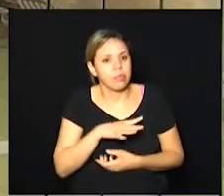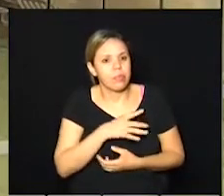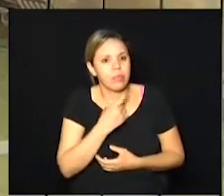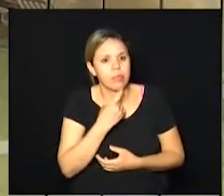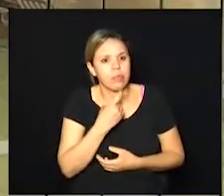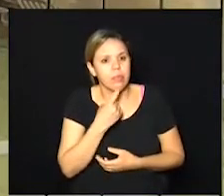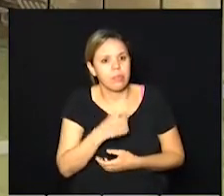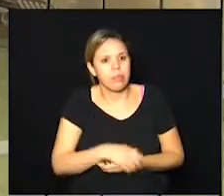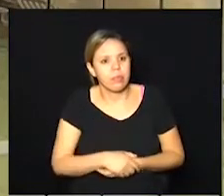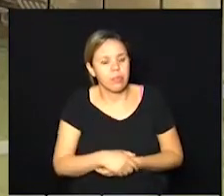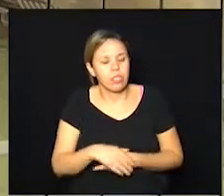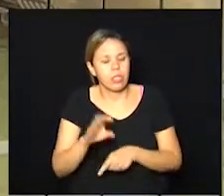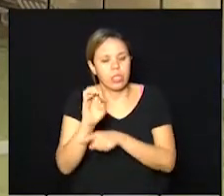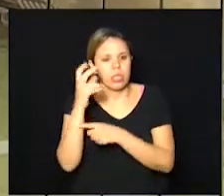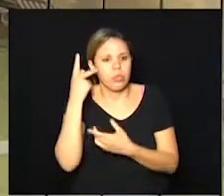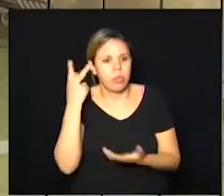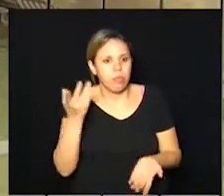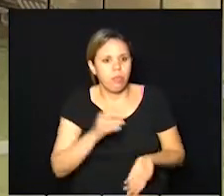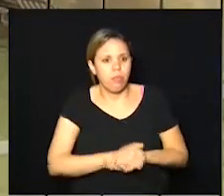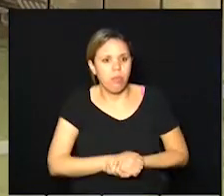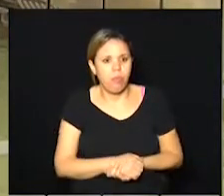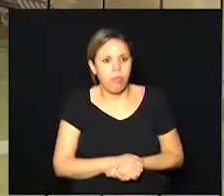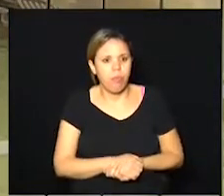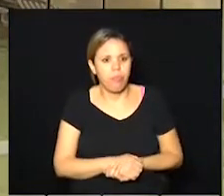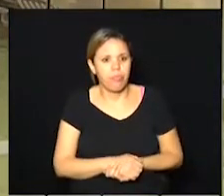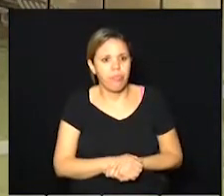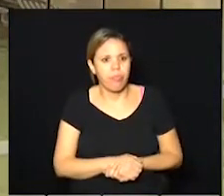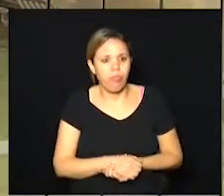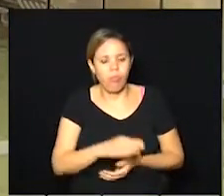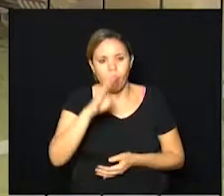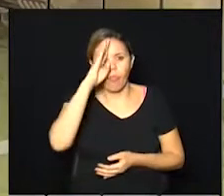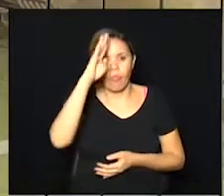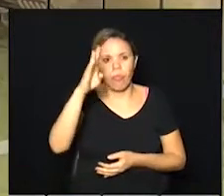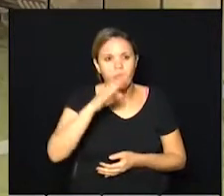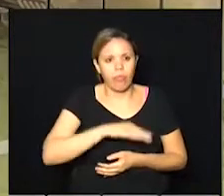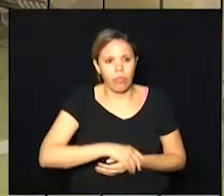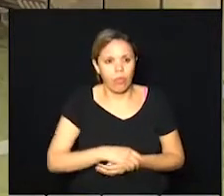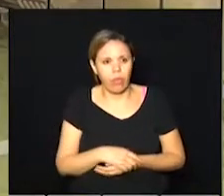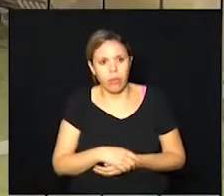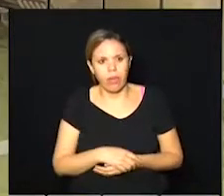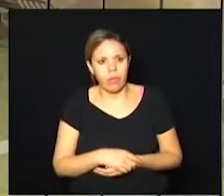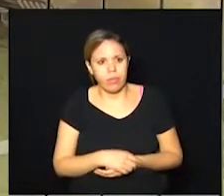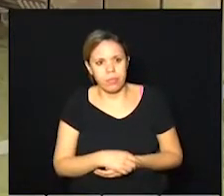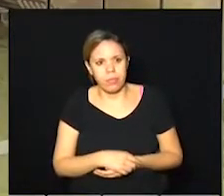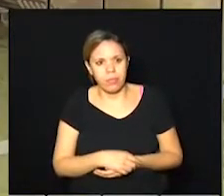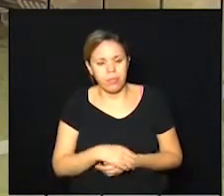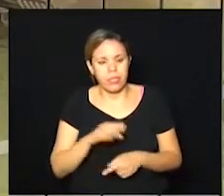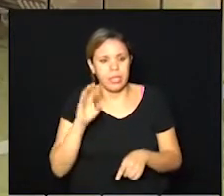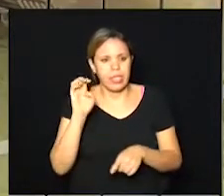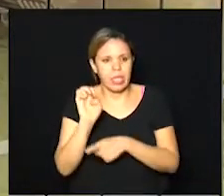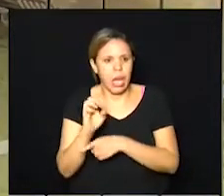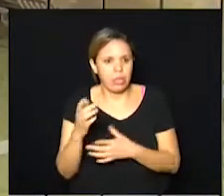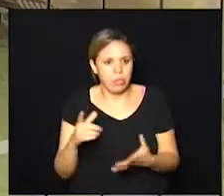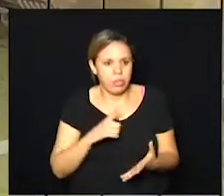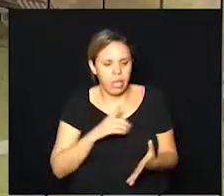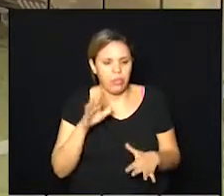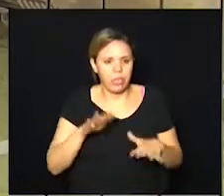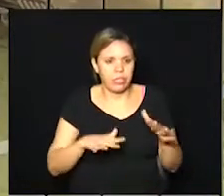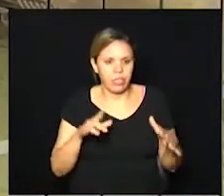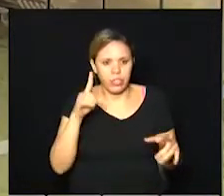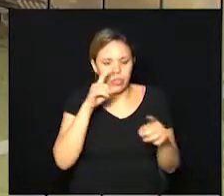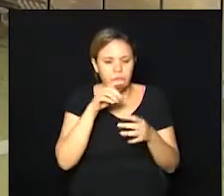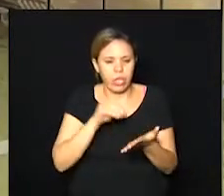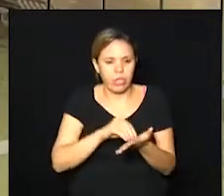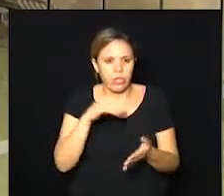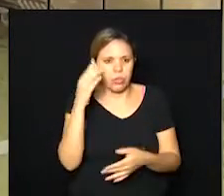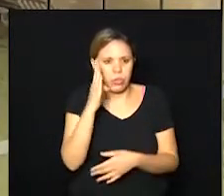Campinas, no estado de São Paulo, que foi o principal estado que teve dificuldades aqui